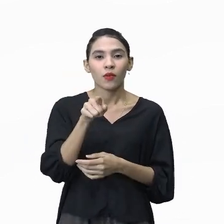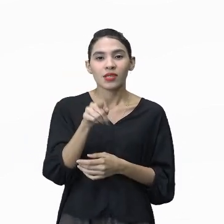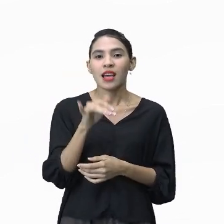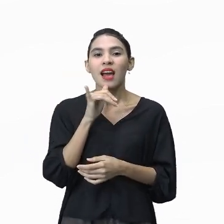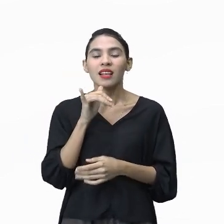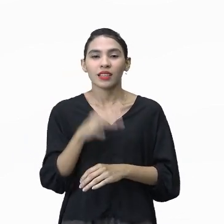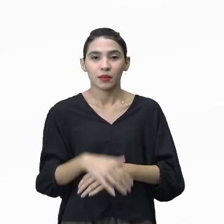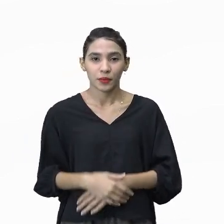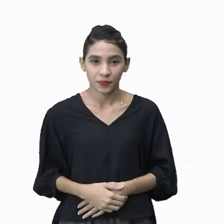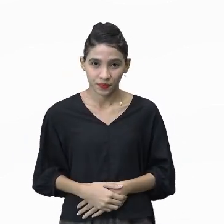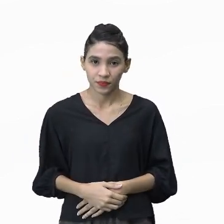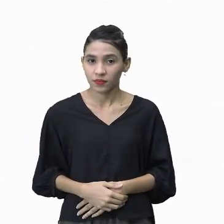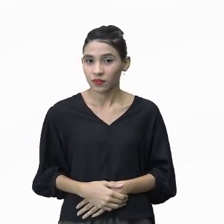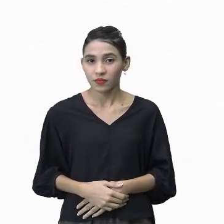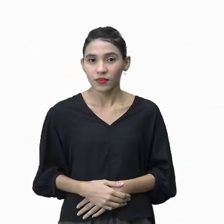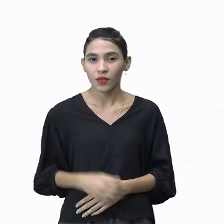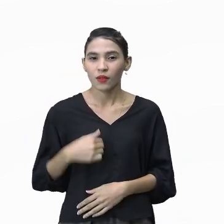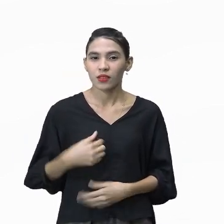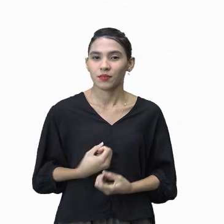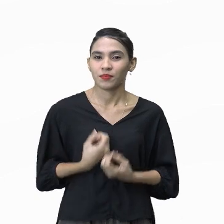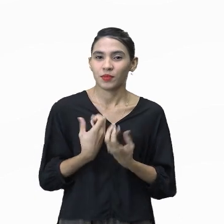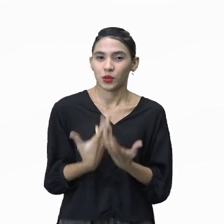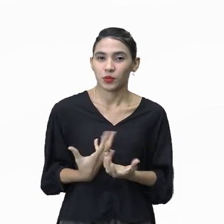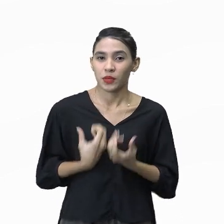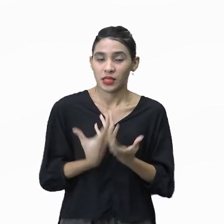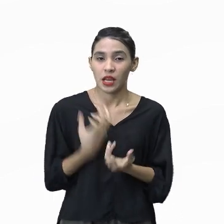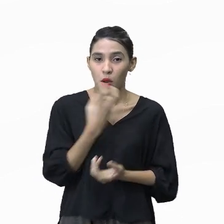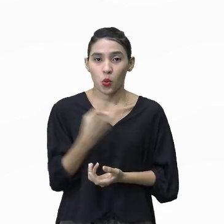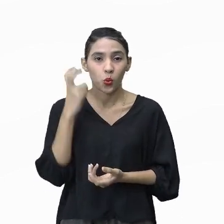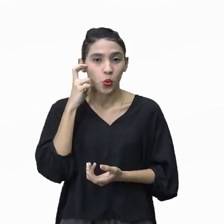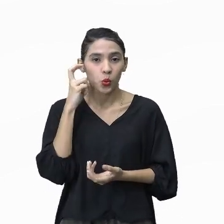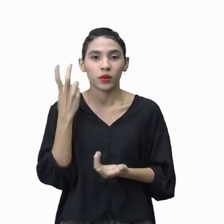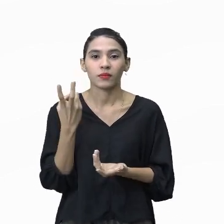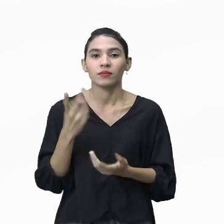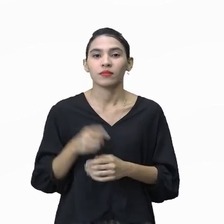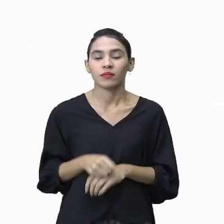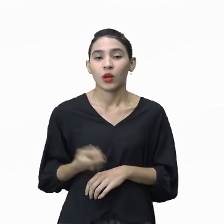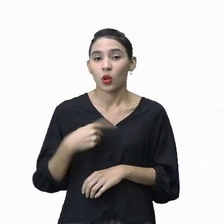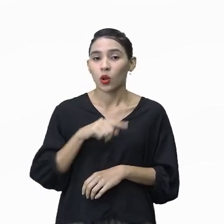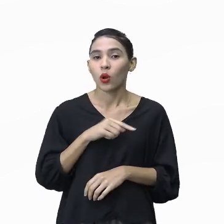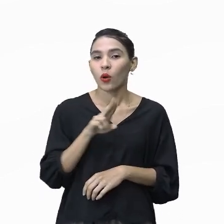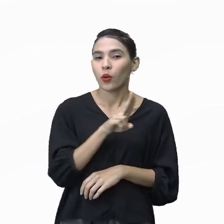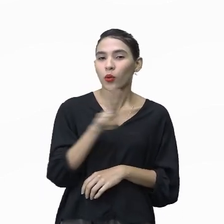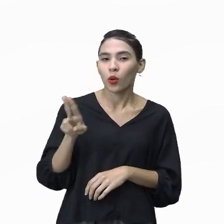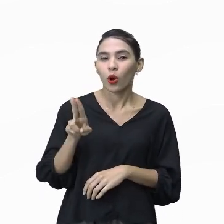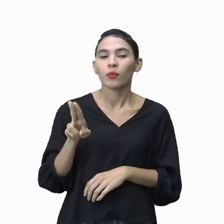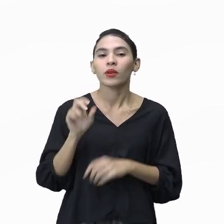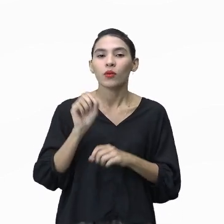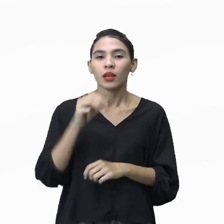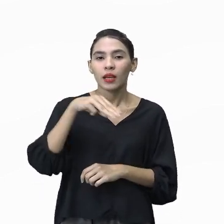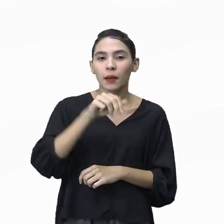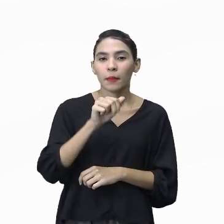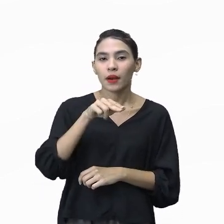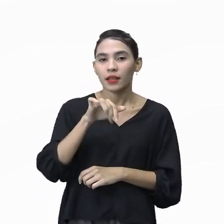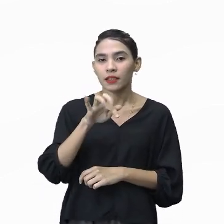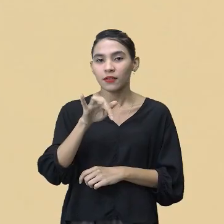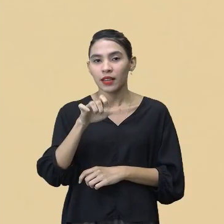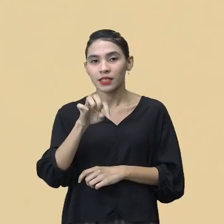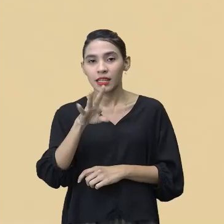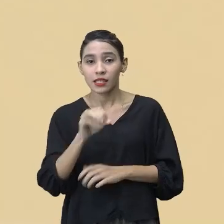você vai estar expressando a cultura, a gente vai chamar de manifestação